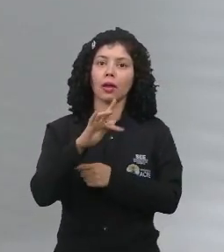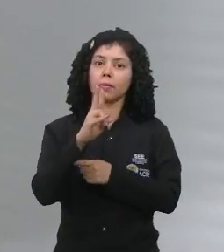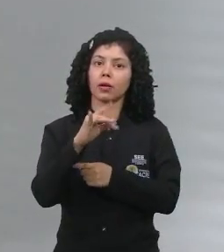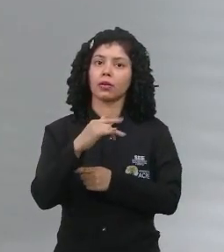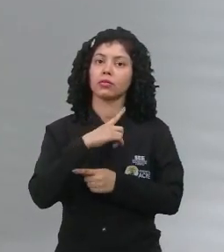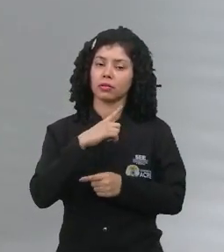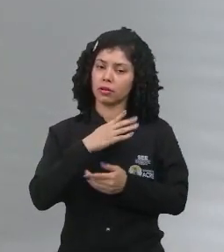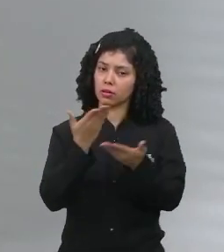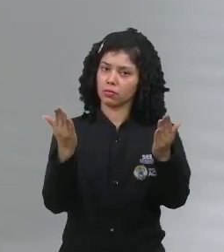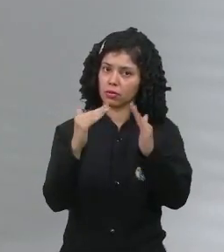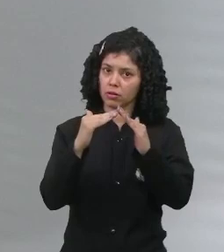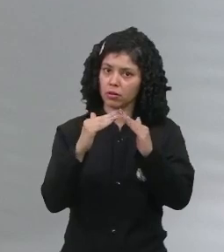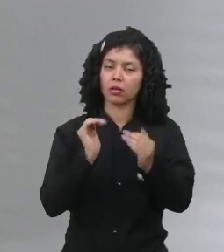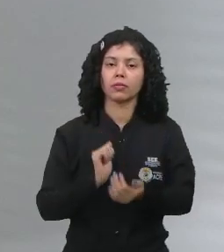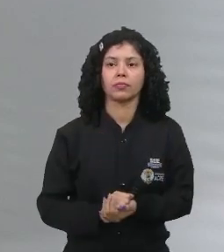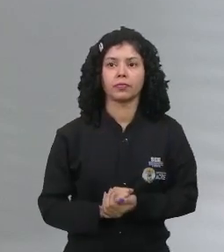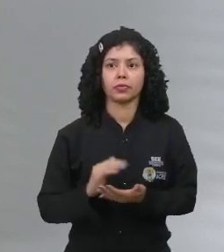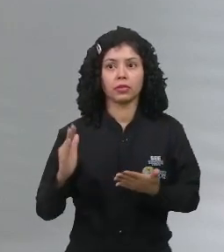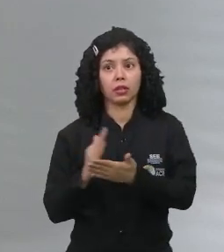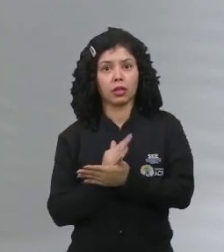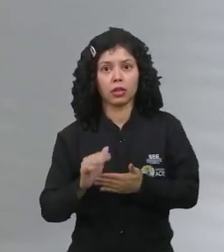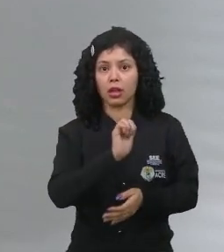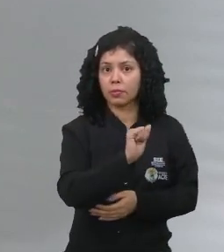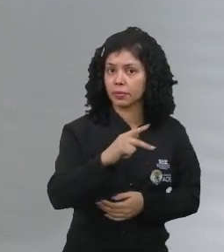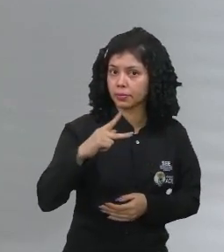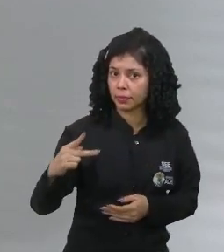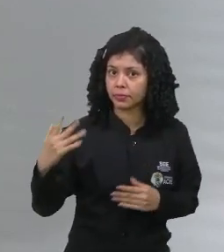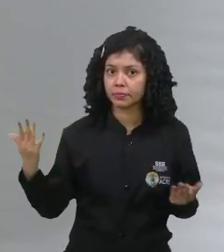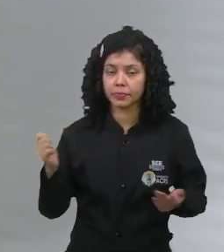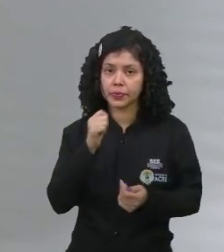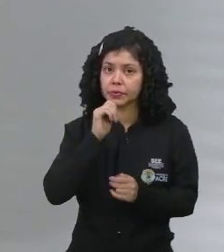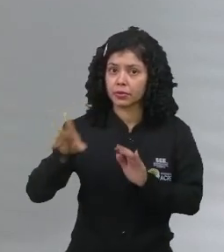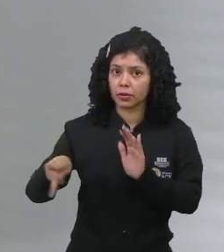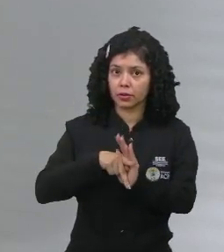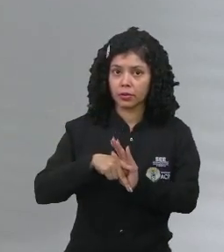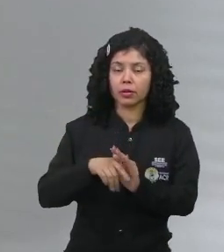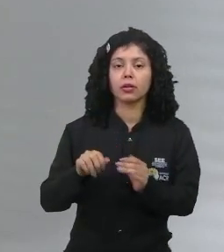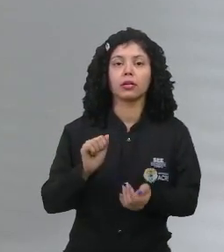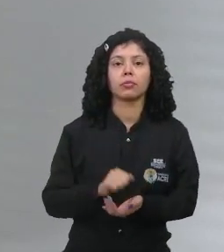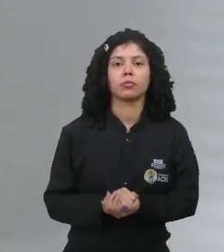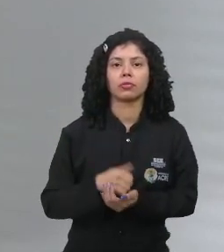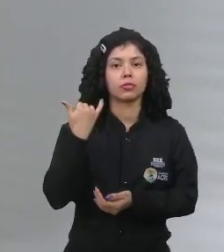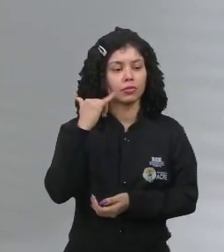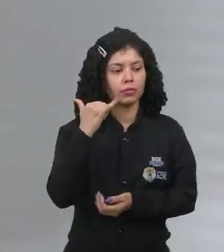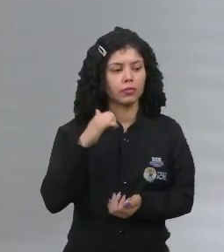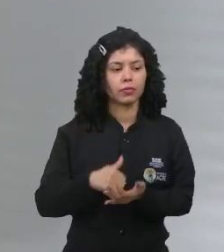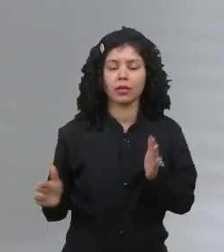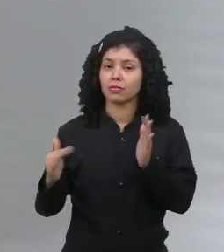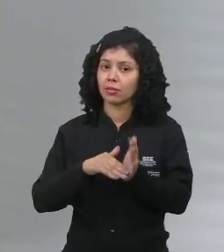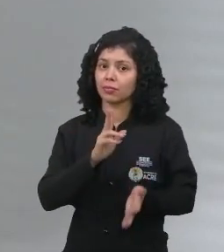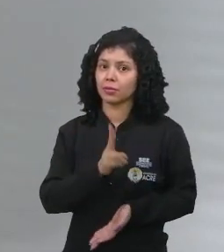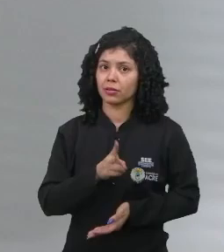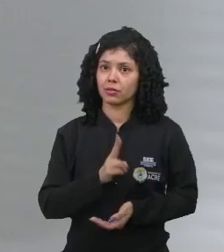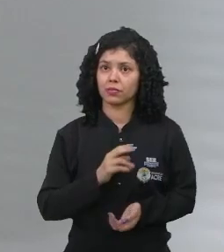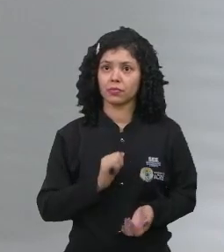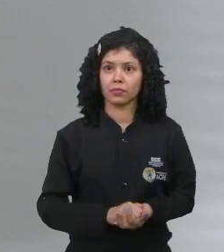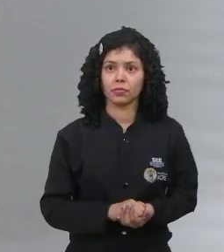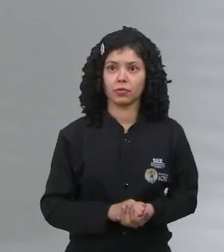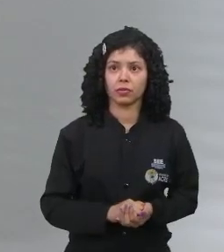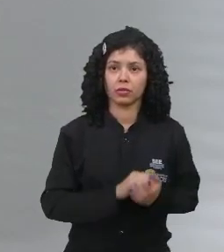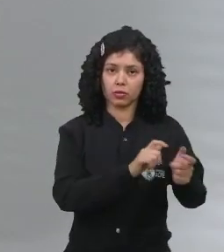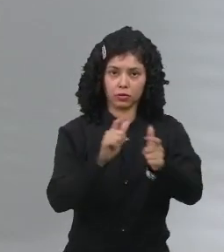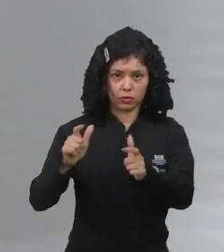na sua casa, através de aplicativos instalados no seu smartphone, até mesmo nos